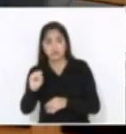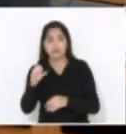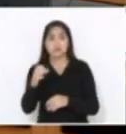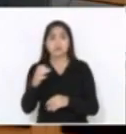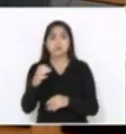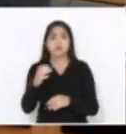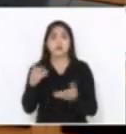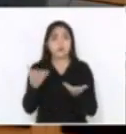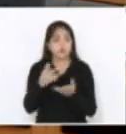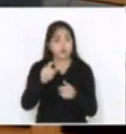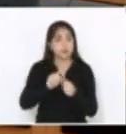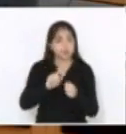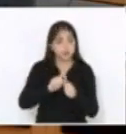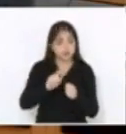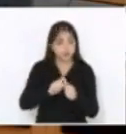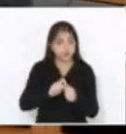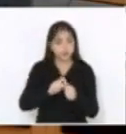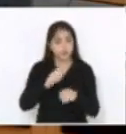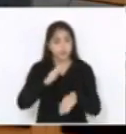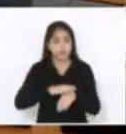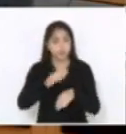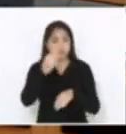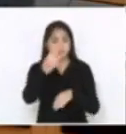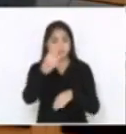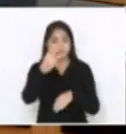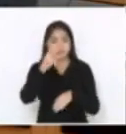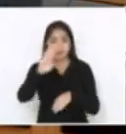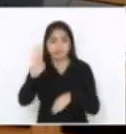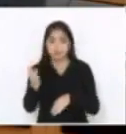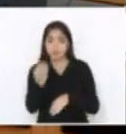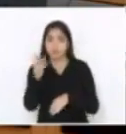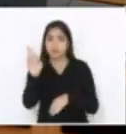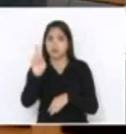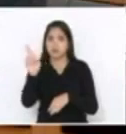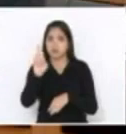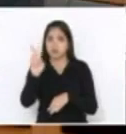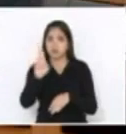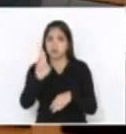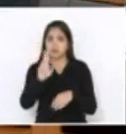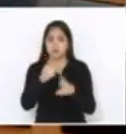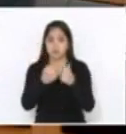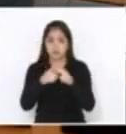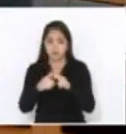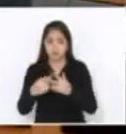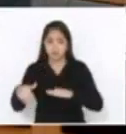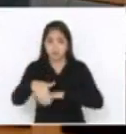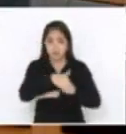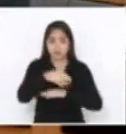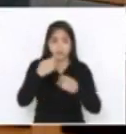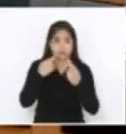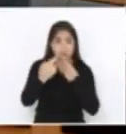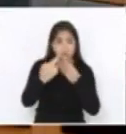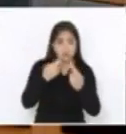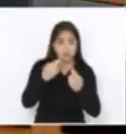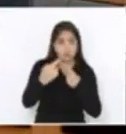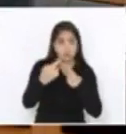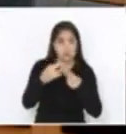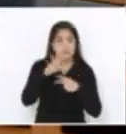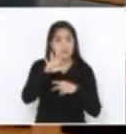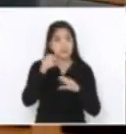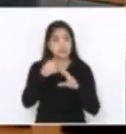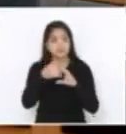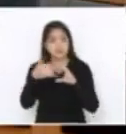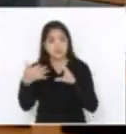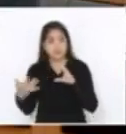está sendo feito com mais de R$ bilhões sendo investido em recuperação de rodovias. Agora, descaracterizar o